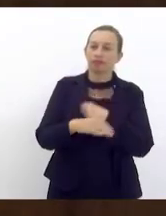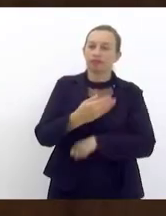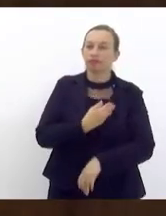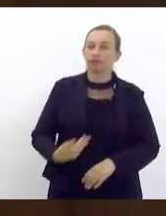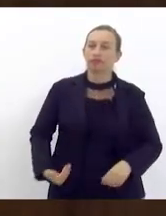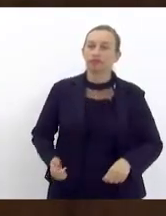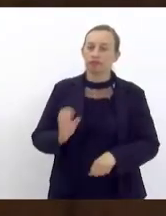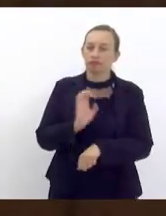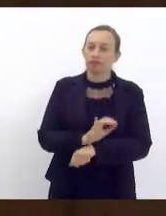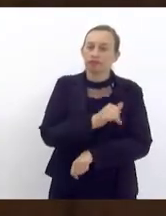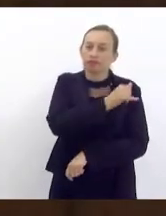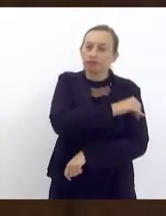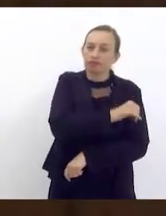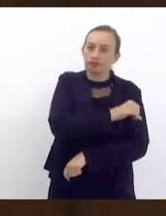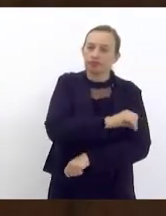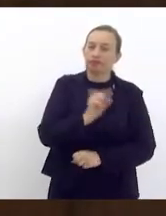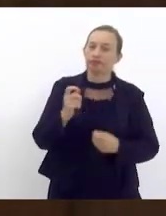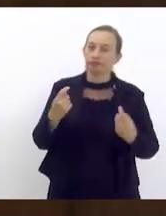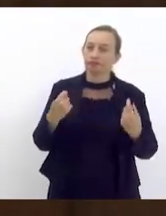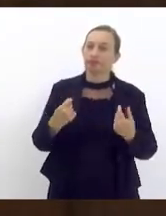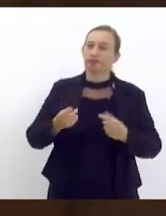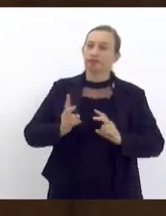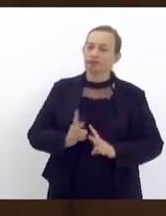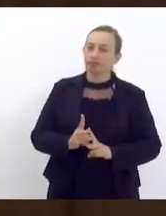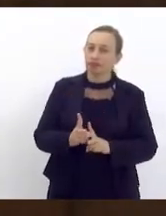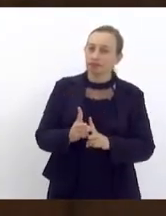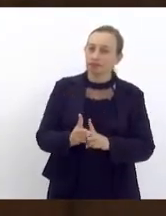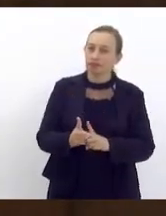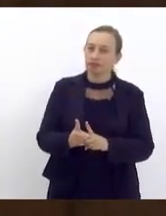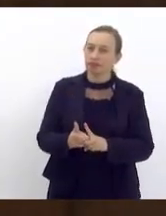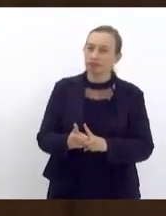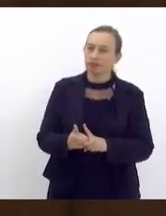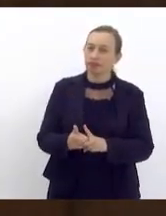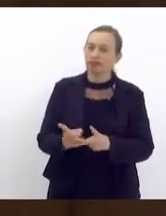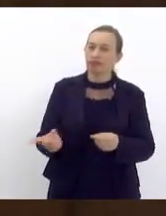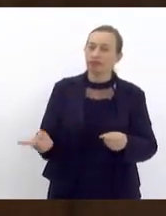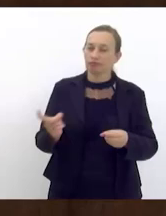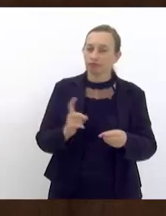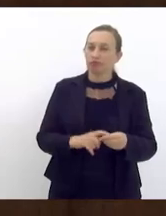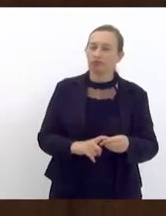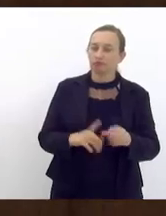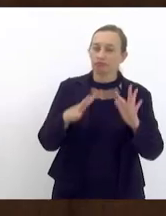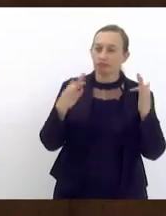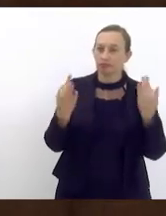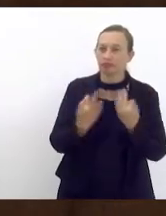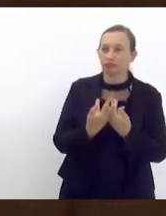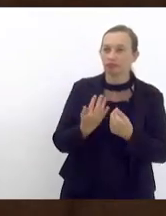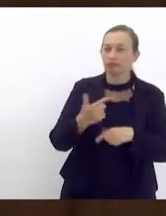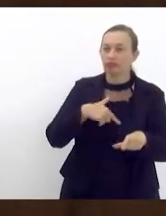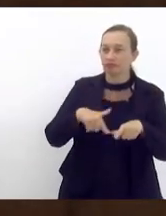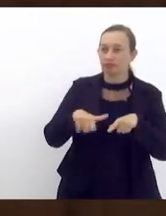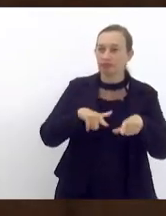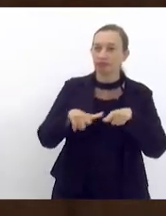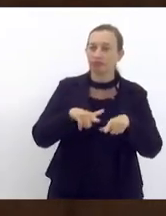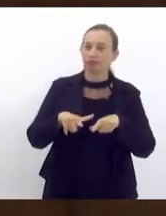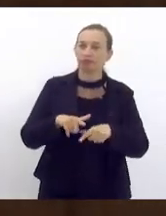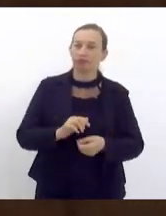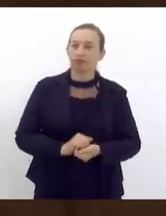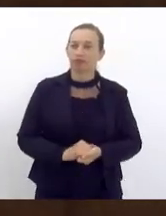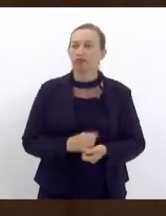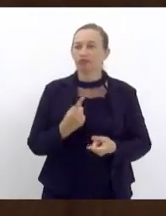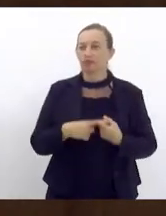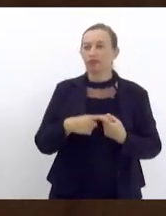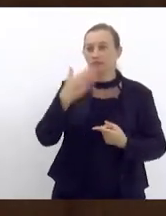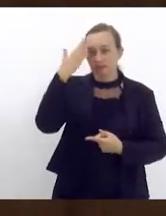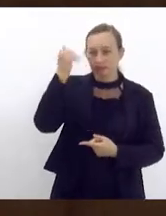estado do Rio de Janeiro e eu espero que a gente possa caminhar no sentido do reestabelecimento dessas famílias e dos seus empregos e da sua remuneração porque a